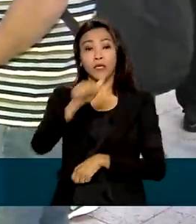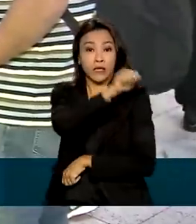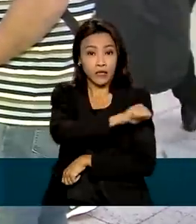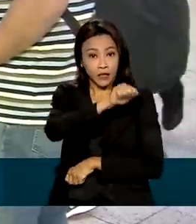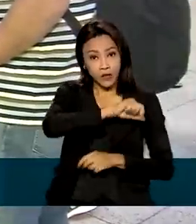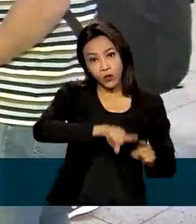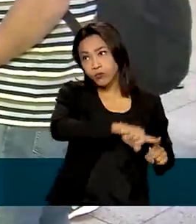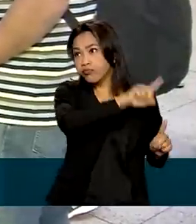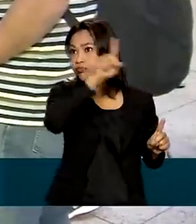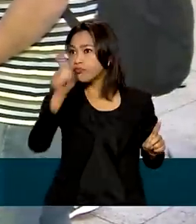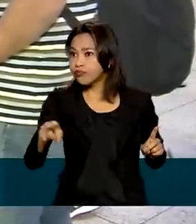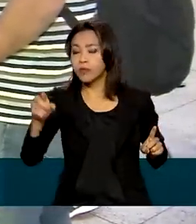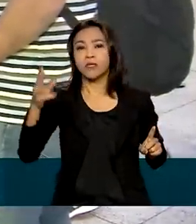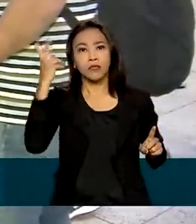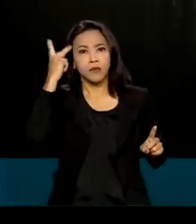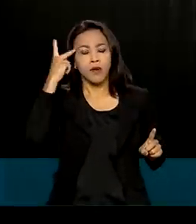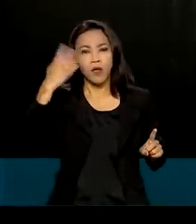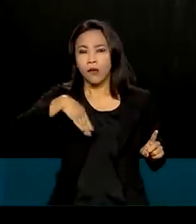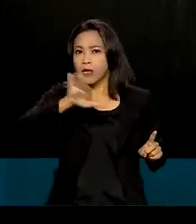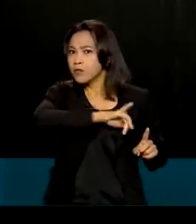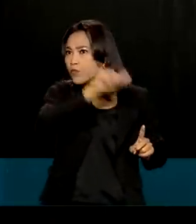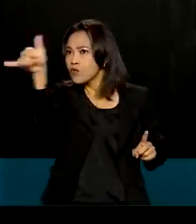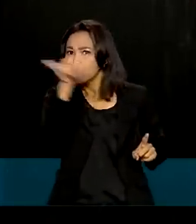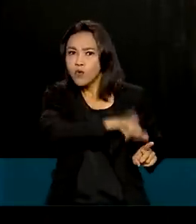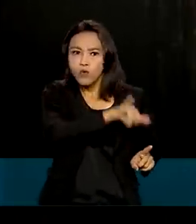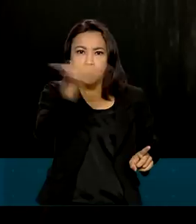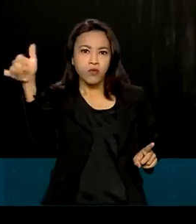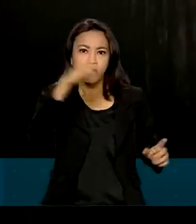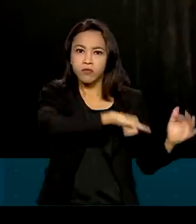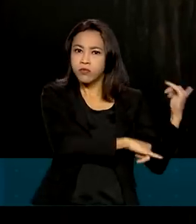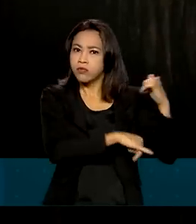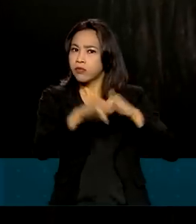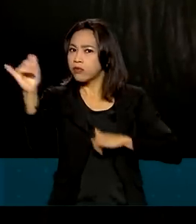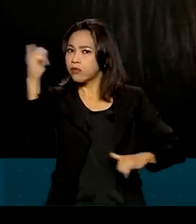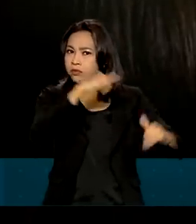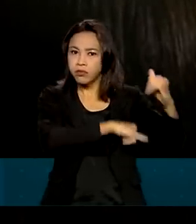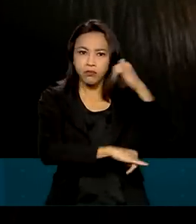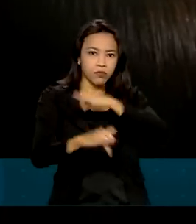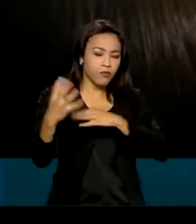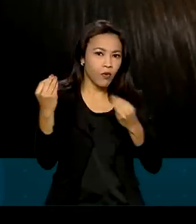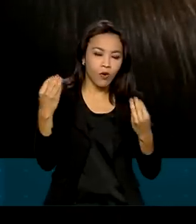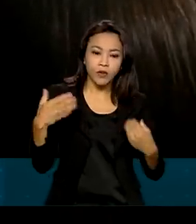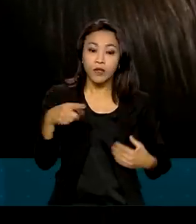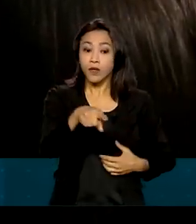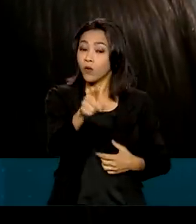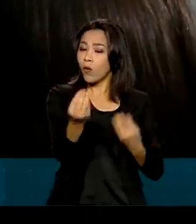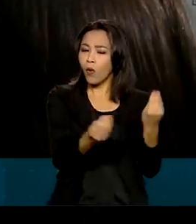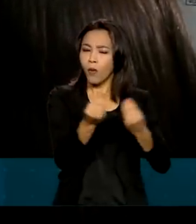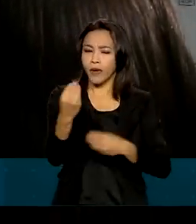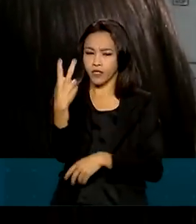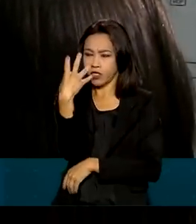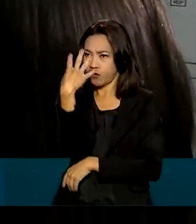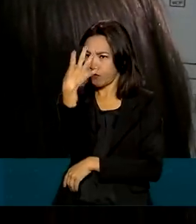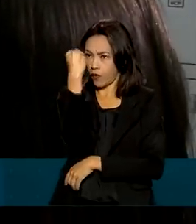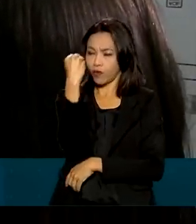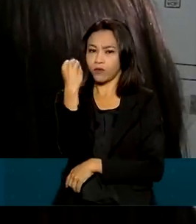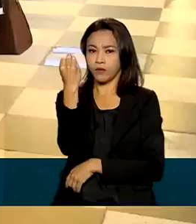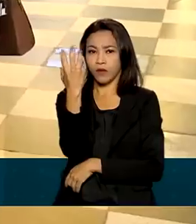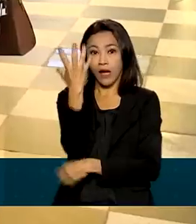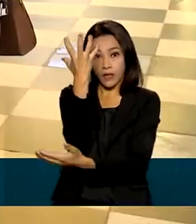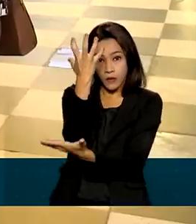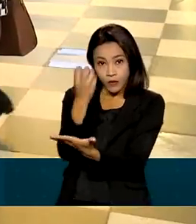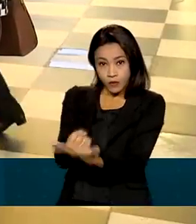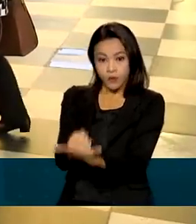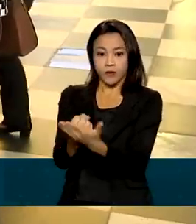a rota de maior movimento do país. Na prática, funciona assim. O passageiro tira uma foto que é inserida em um sistema.